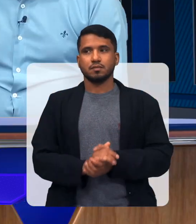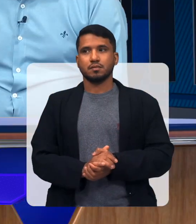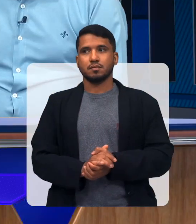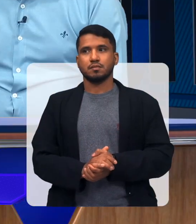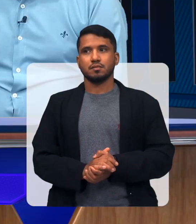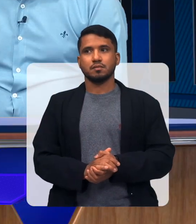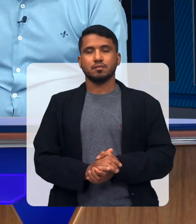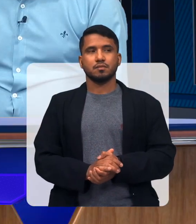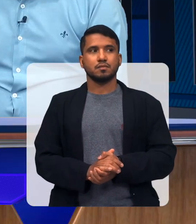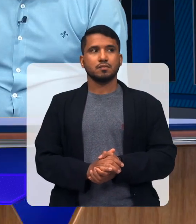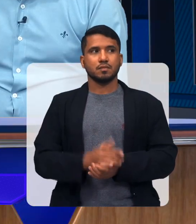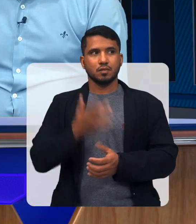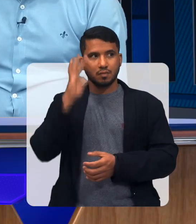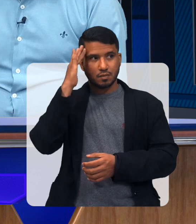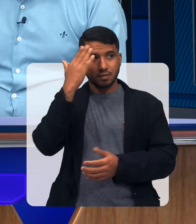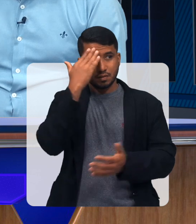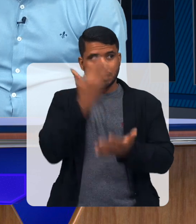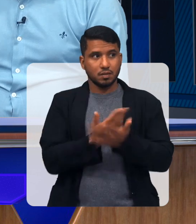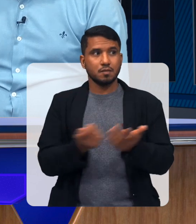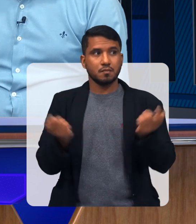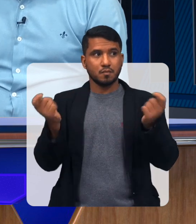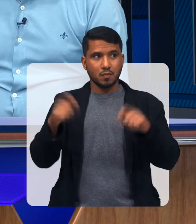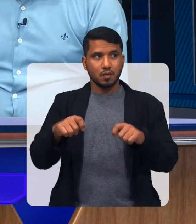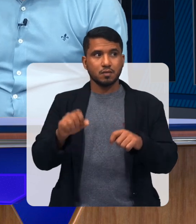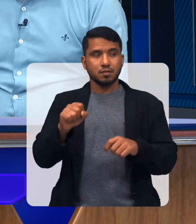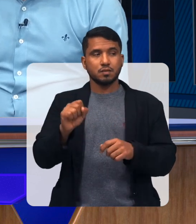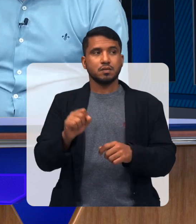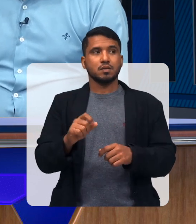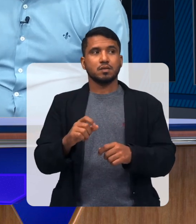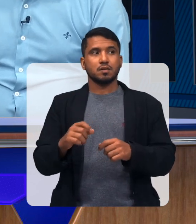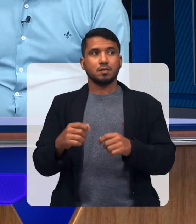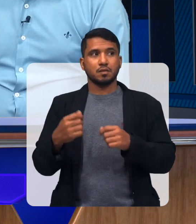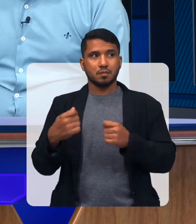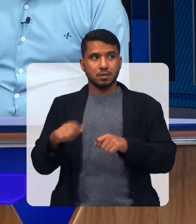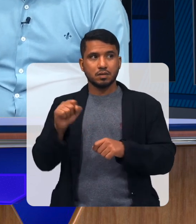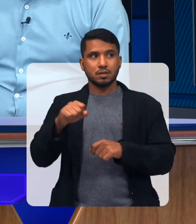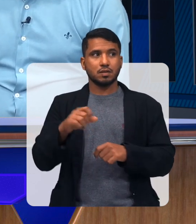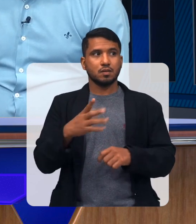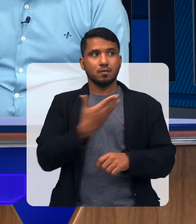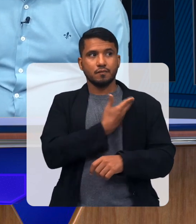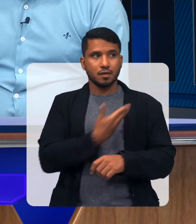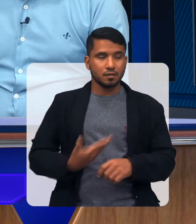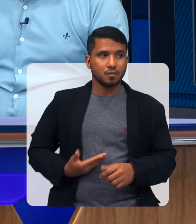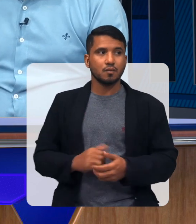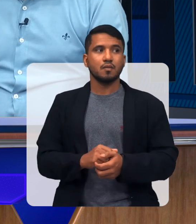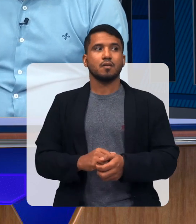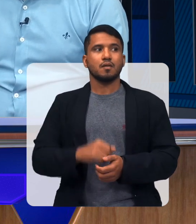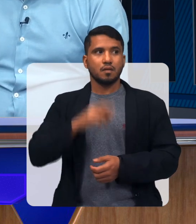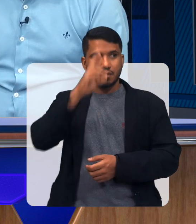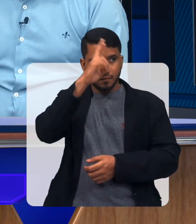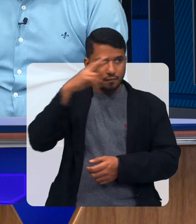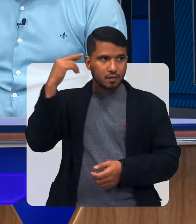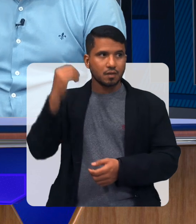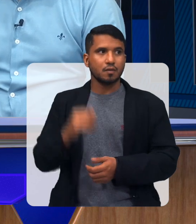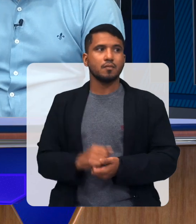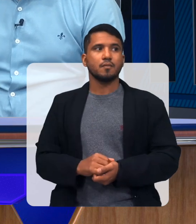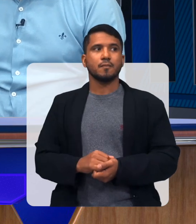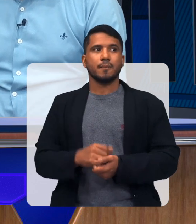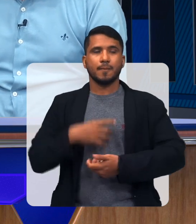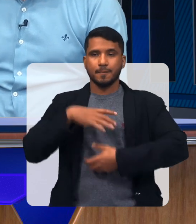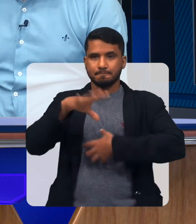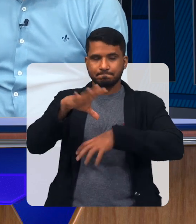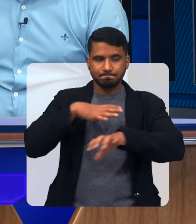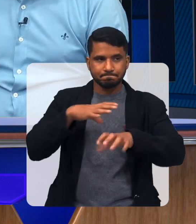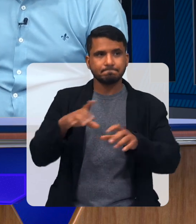Habilitação E reabilitação Eu acho que Acredito que pode Pode contar com isso Que tanto o governador Rafael Fonteles É